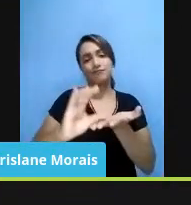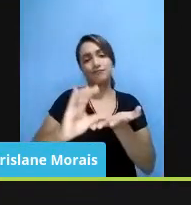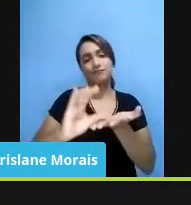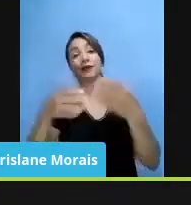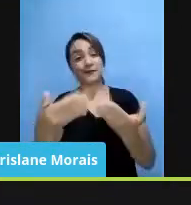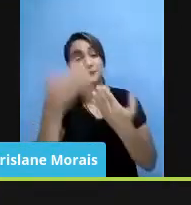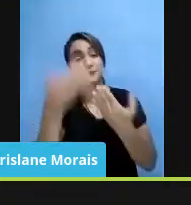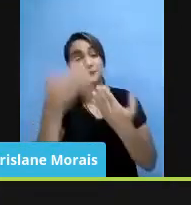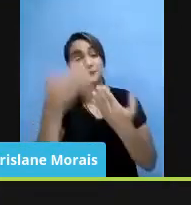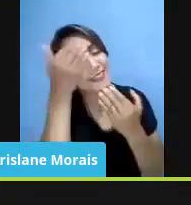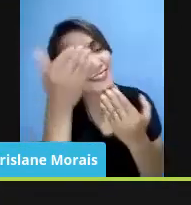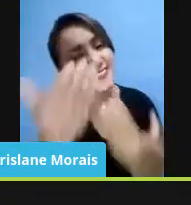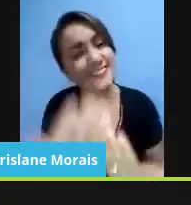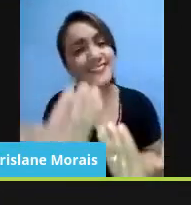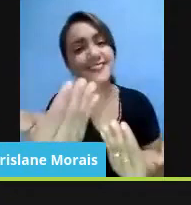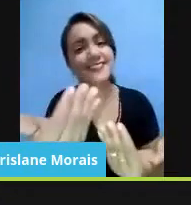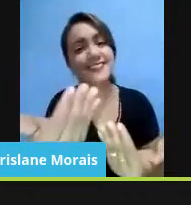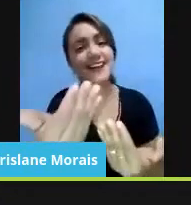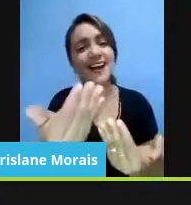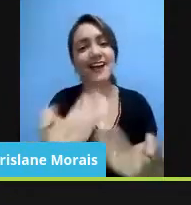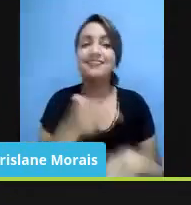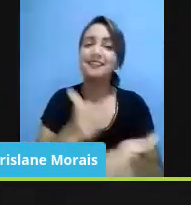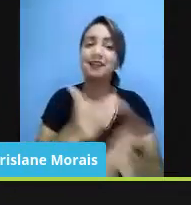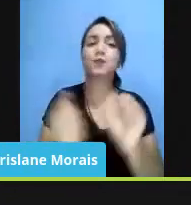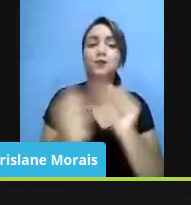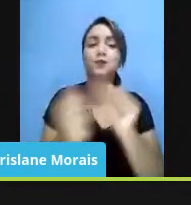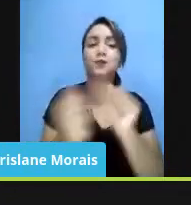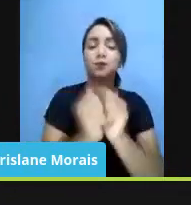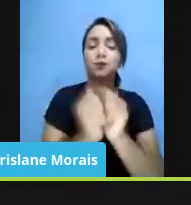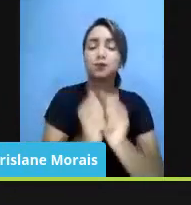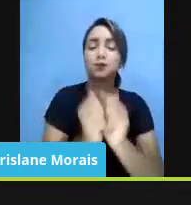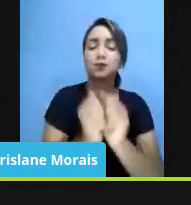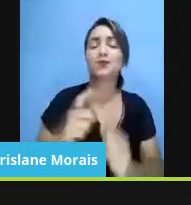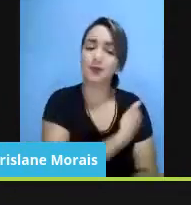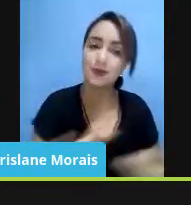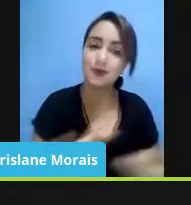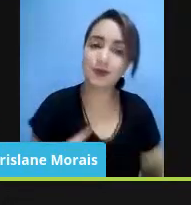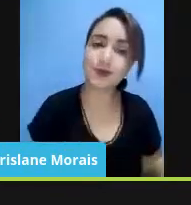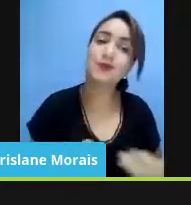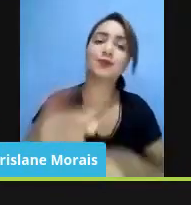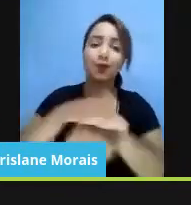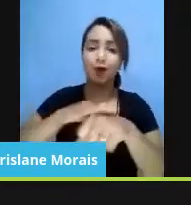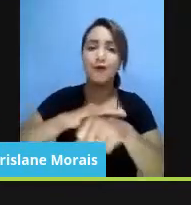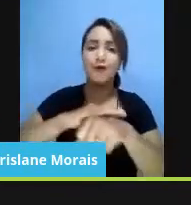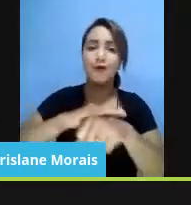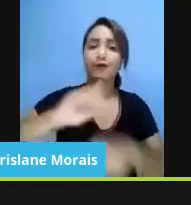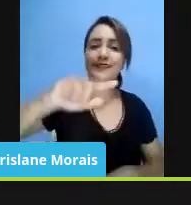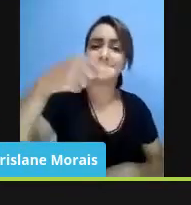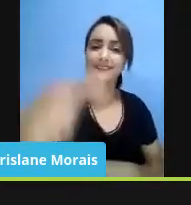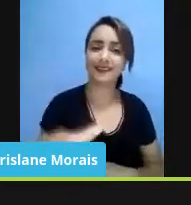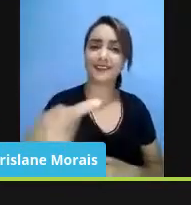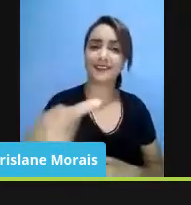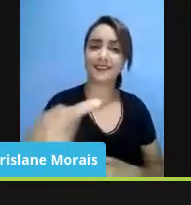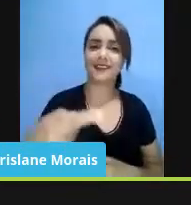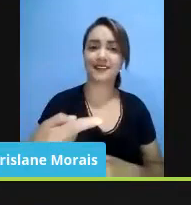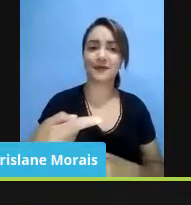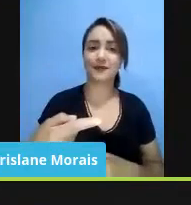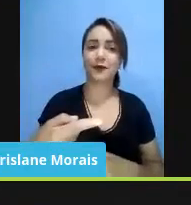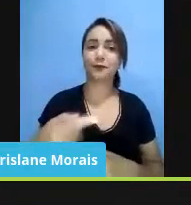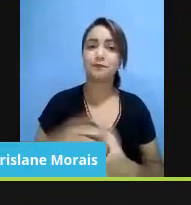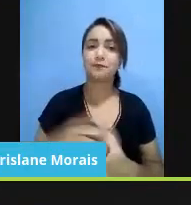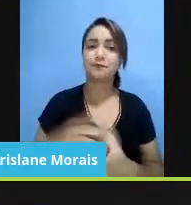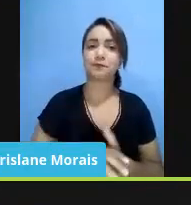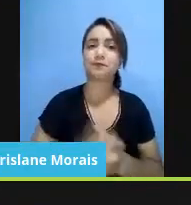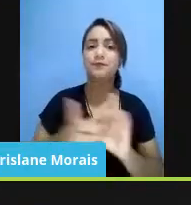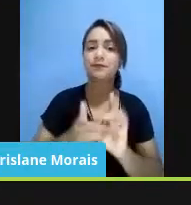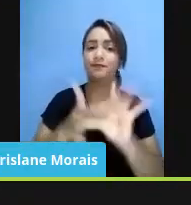muito obrigado, contem sempre conosco e vamos nos falando aí na defesa da democracia e da educação.